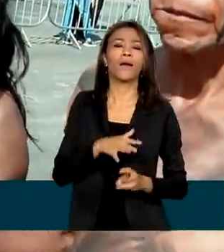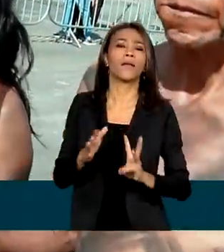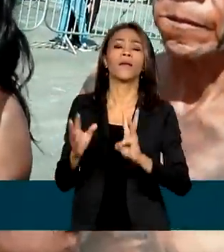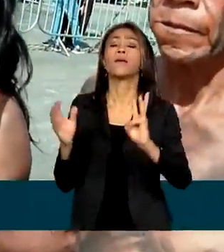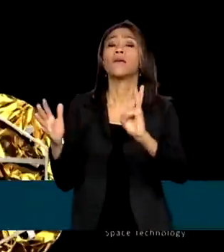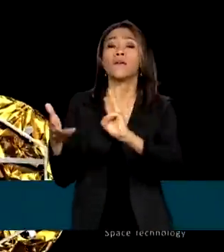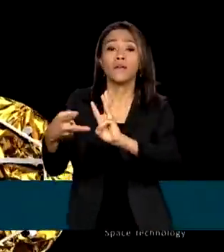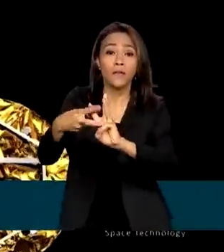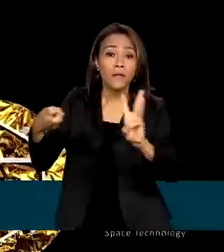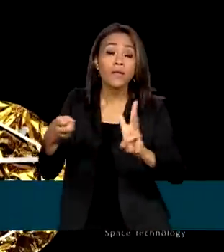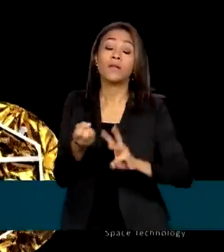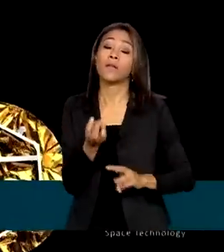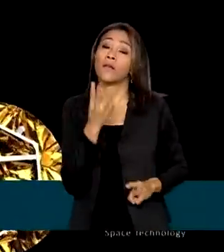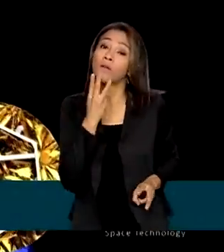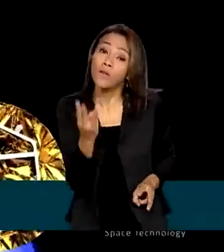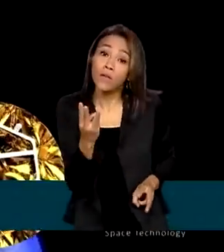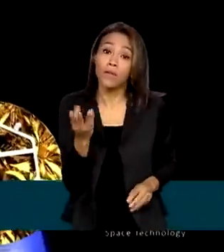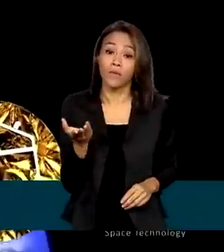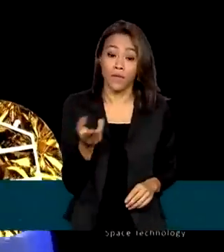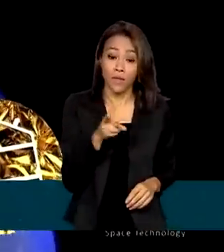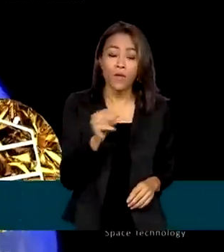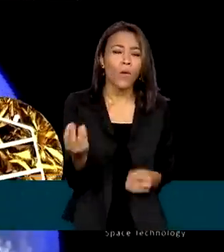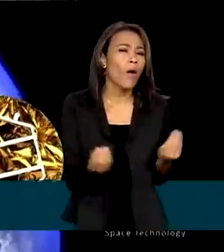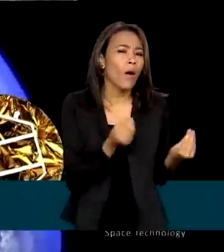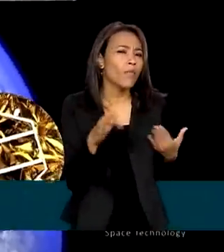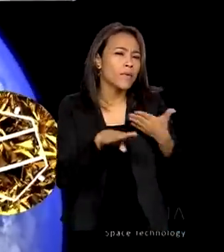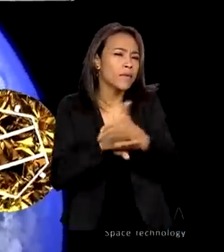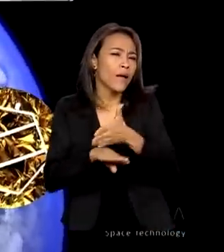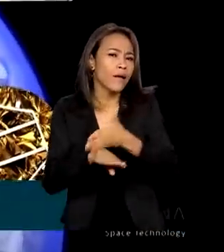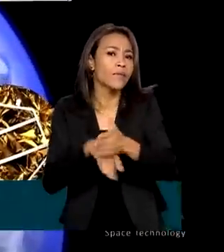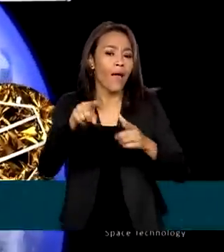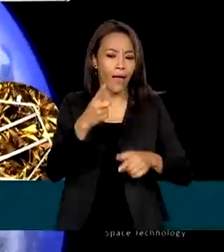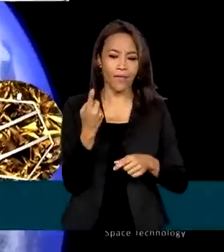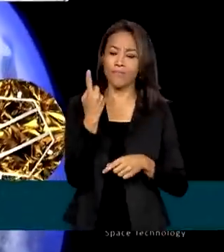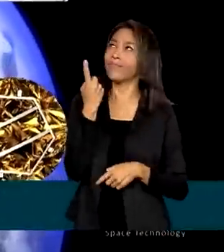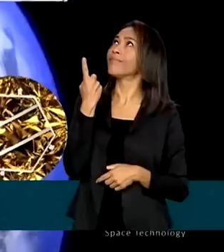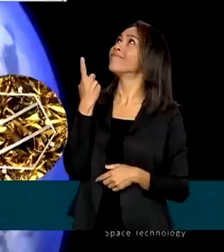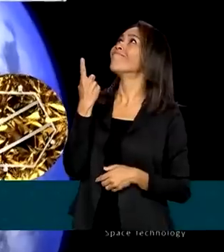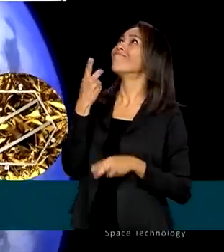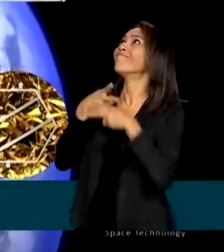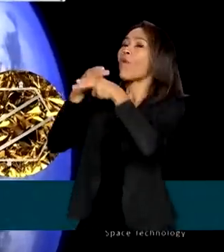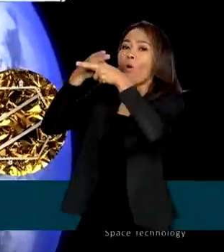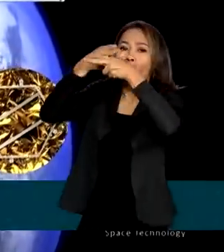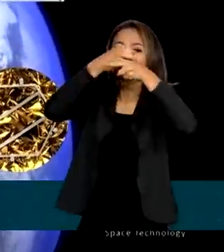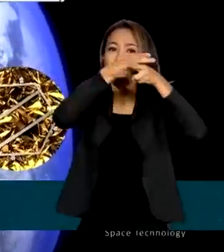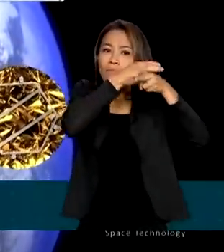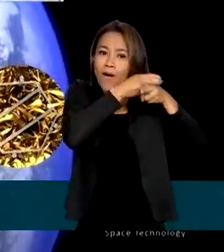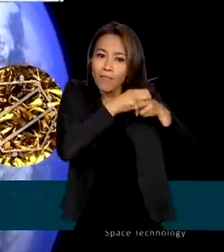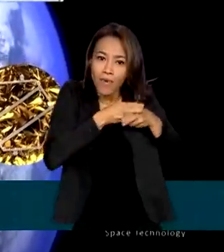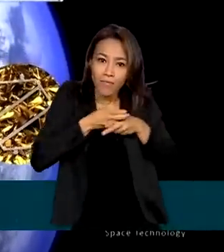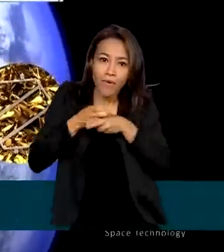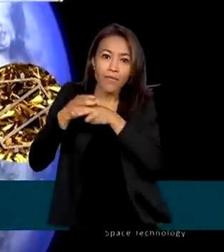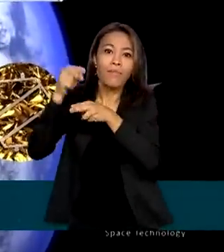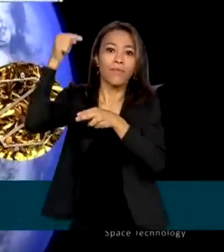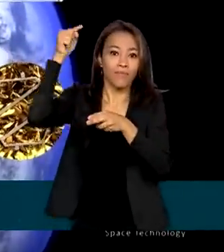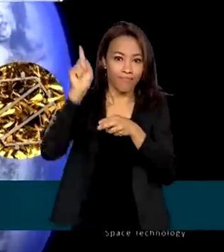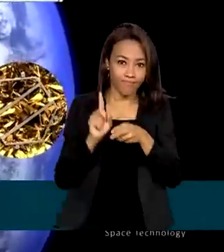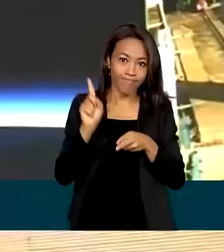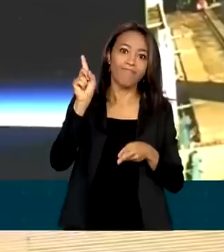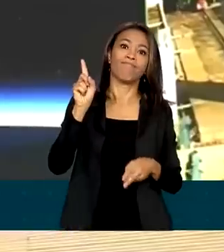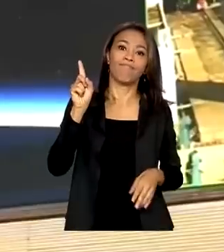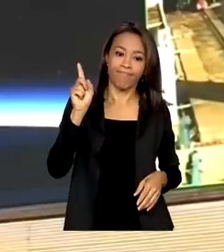Telebrás. O acesso será feito por meio do satélite geoestacionário de defesa e comunicações